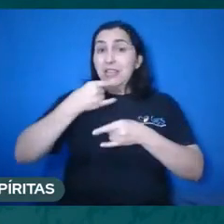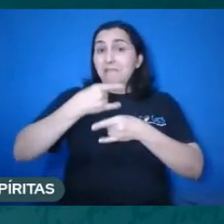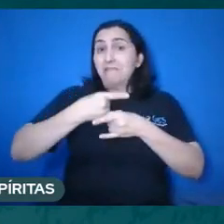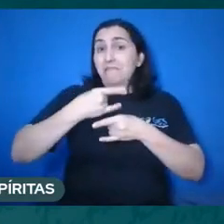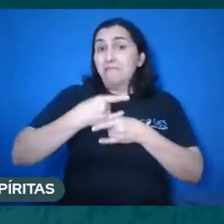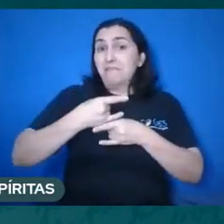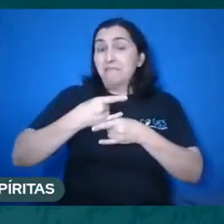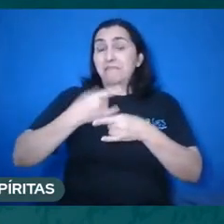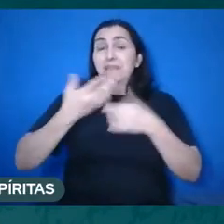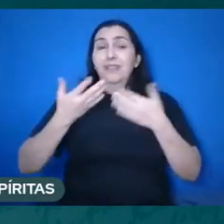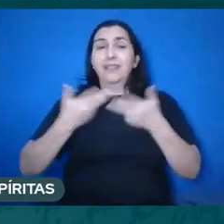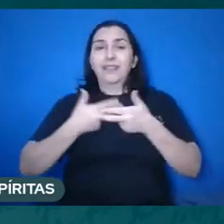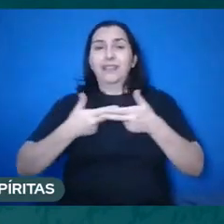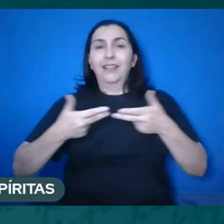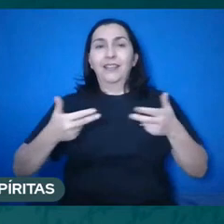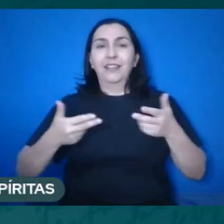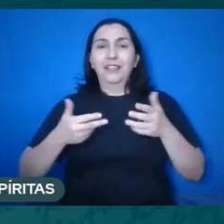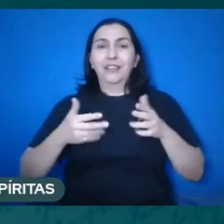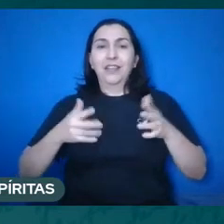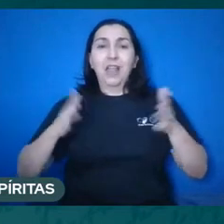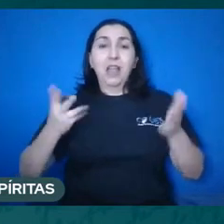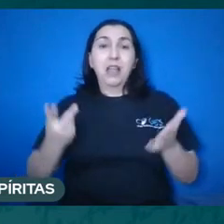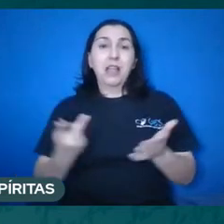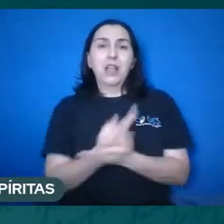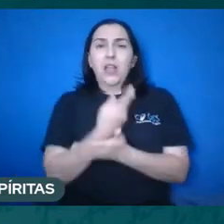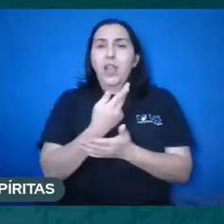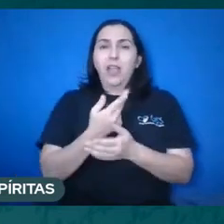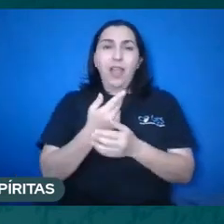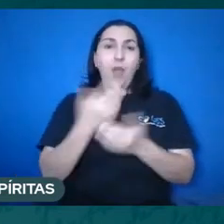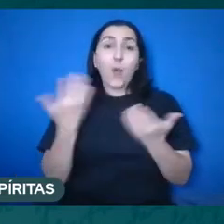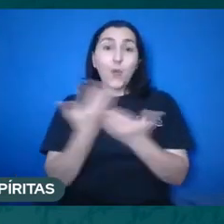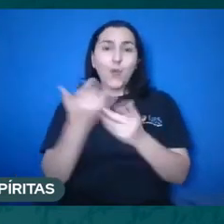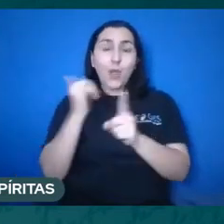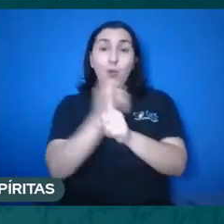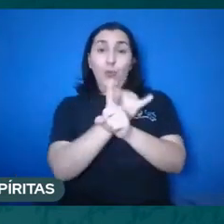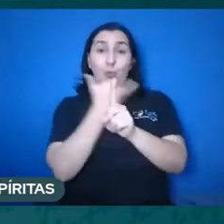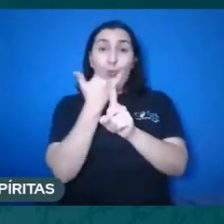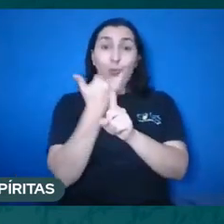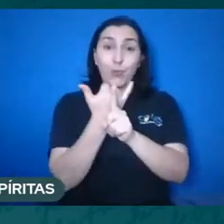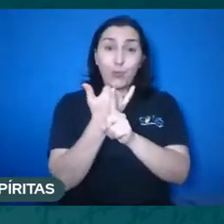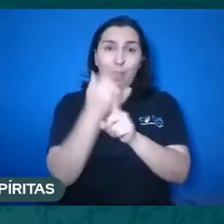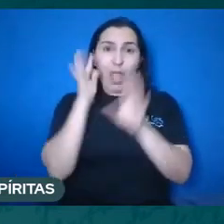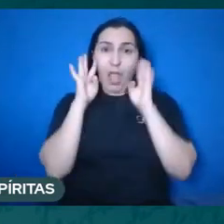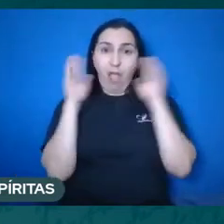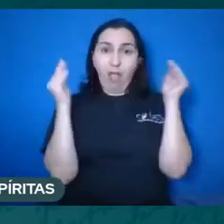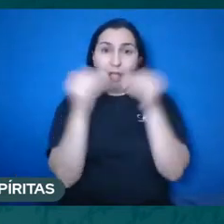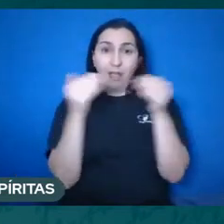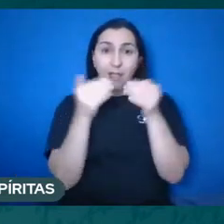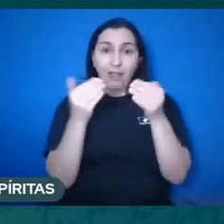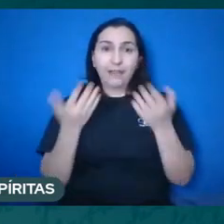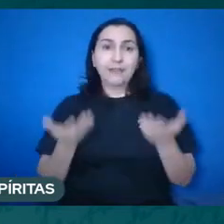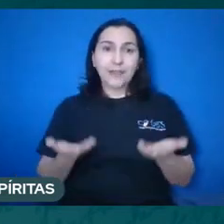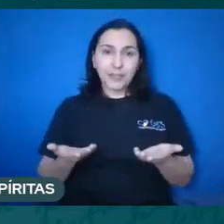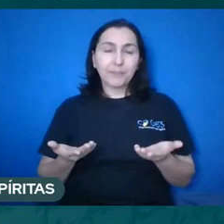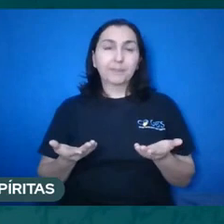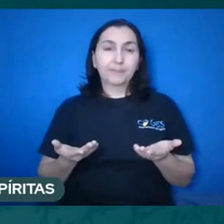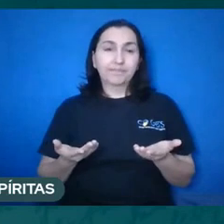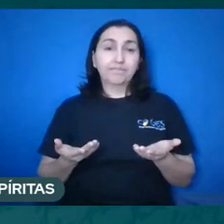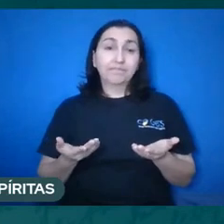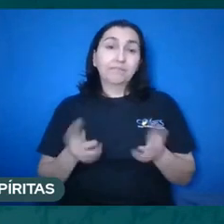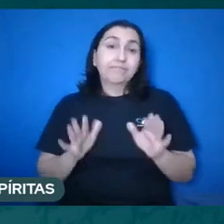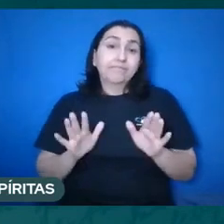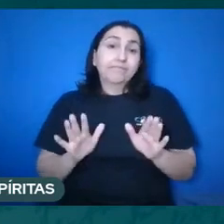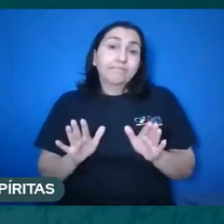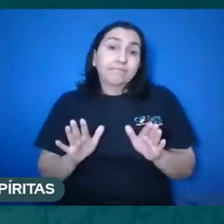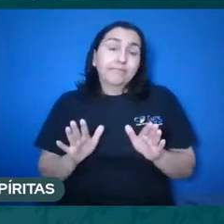Likes e de repente ser um youtuber, né? Porque agora o foco são os youtubers. A gente pode compreender sucesso de um